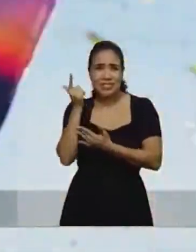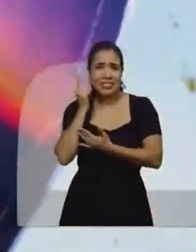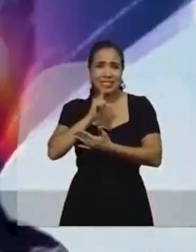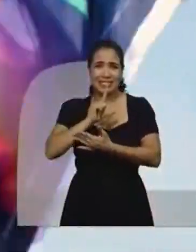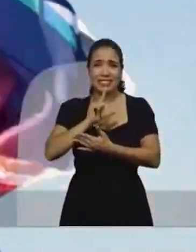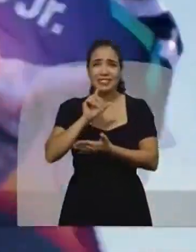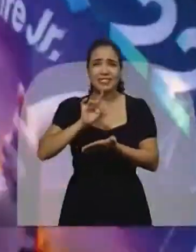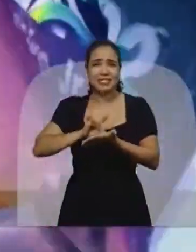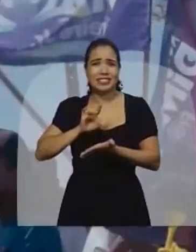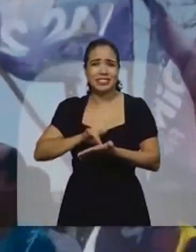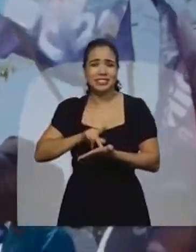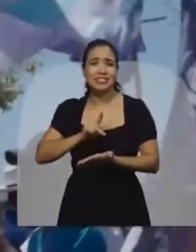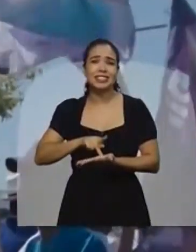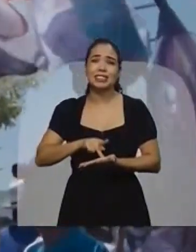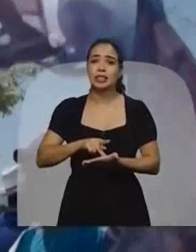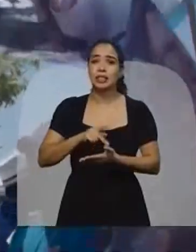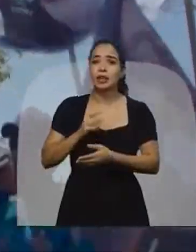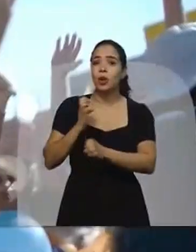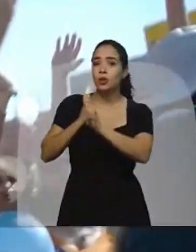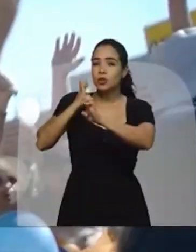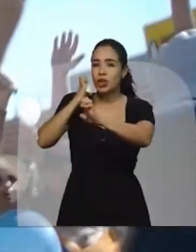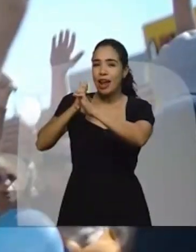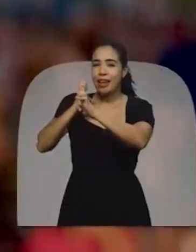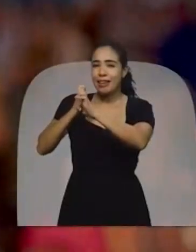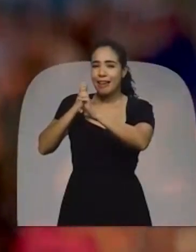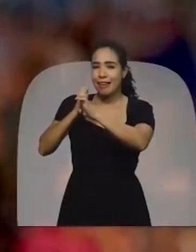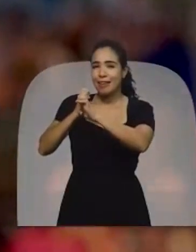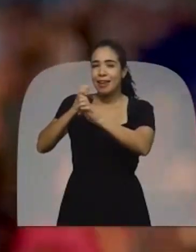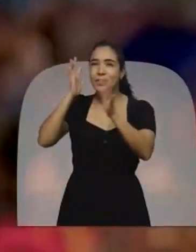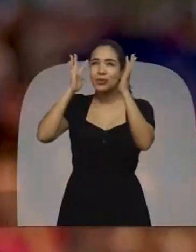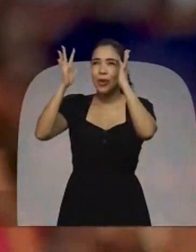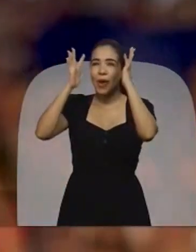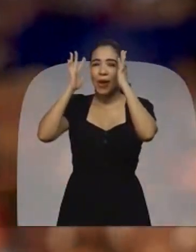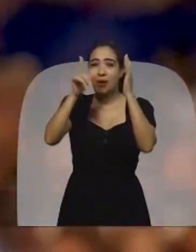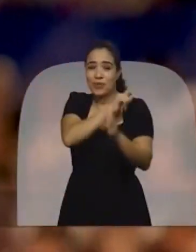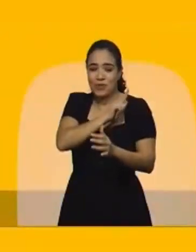Dimas 22, coração trabalhador.